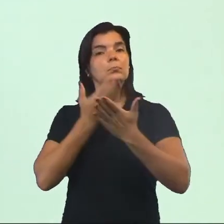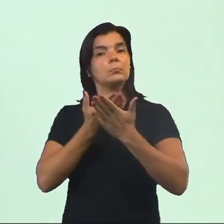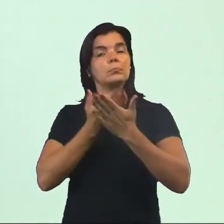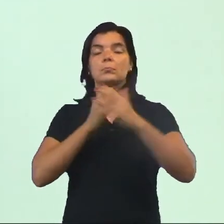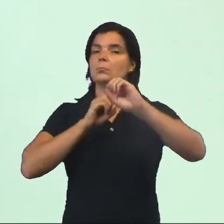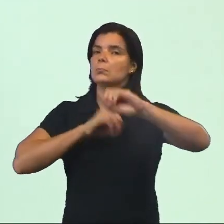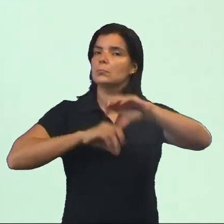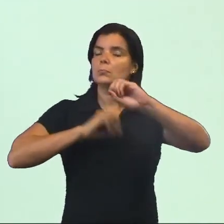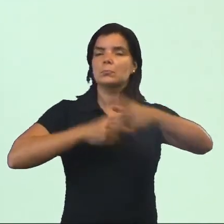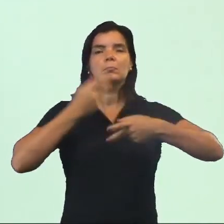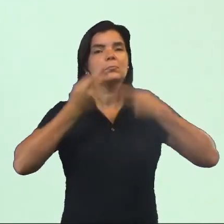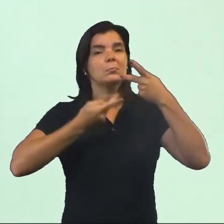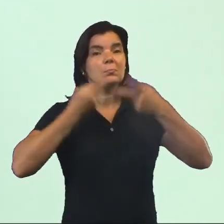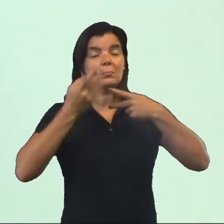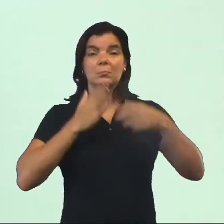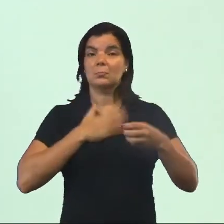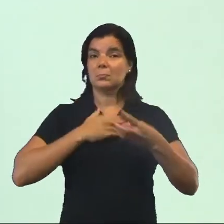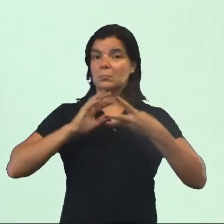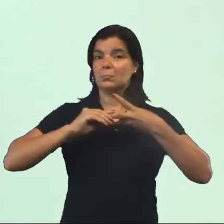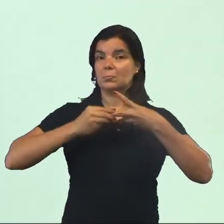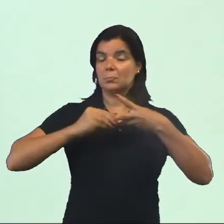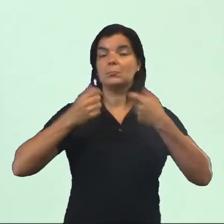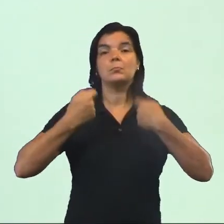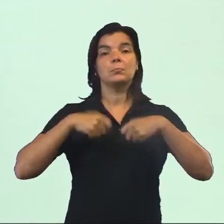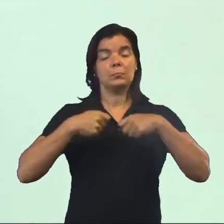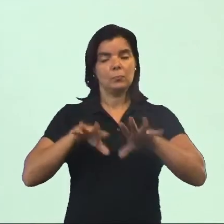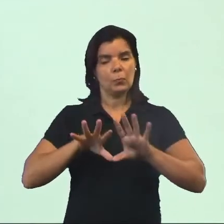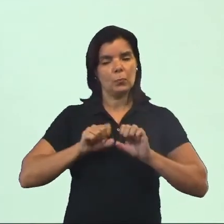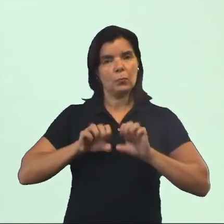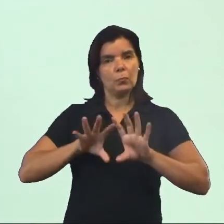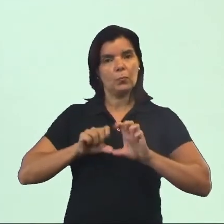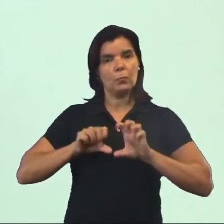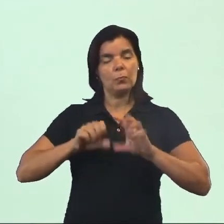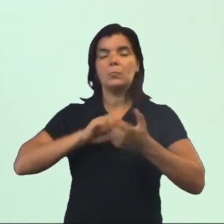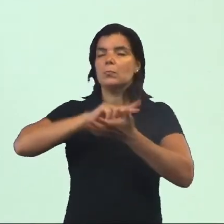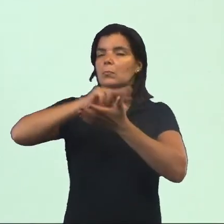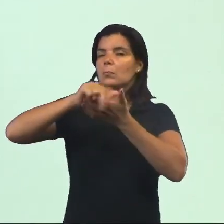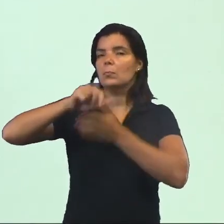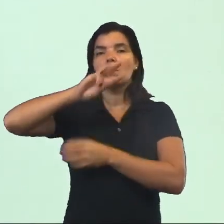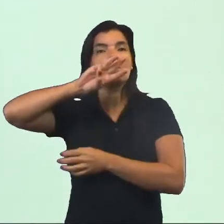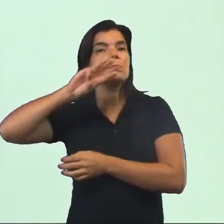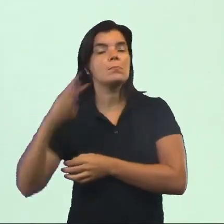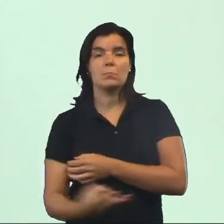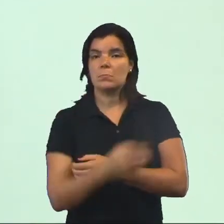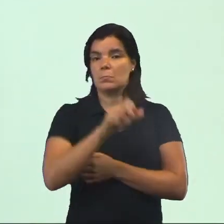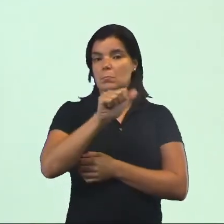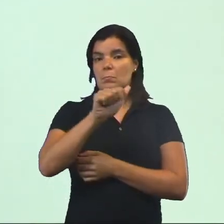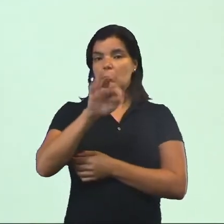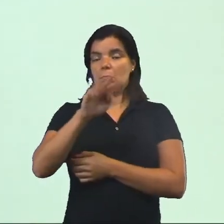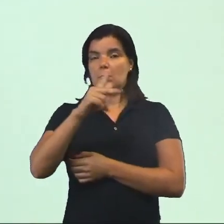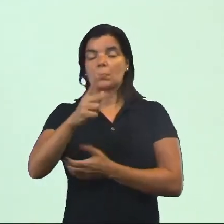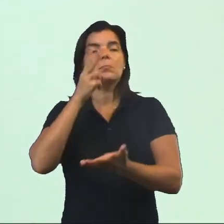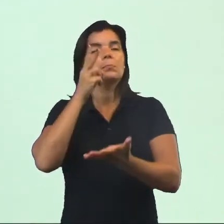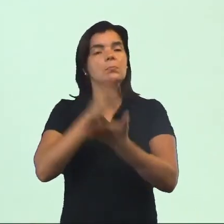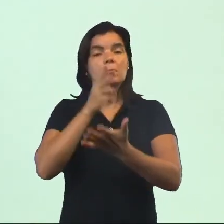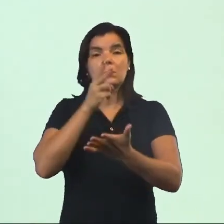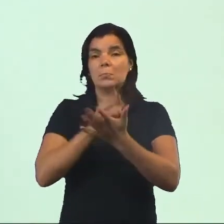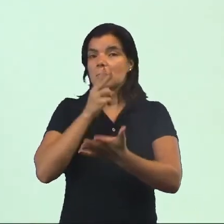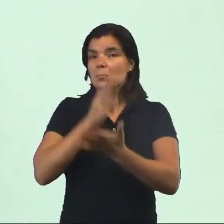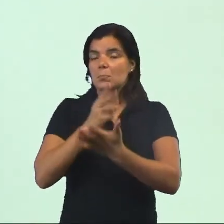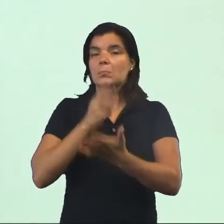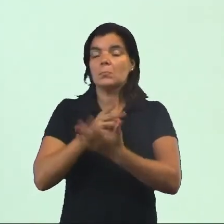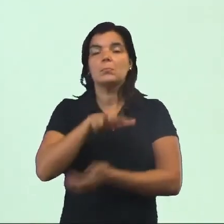para vocês, falando, as minhas células estão precisando aí, estão consumindo milhões de unidades de ATP a todo segundo.